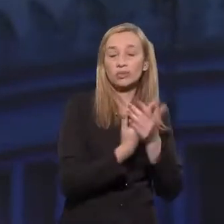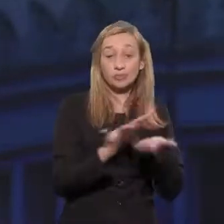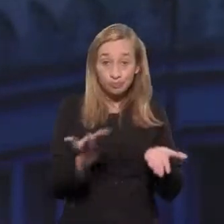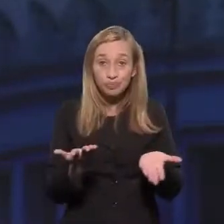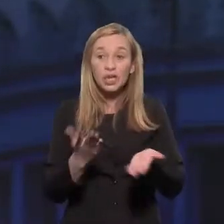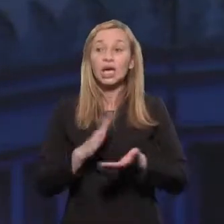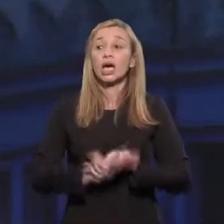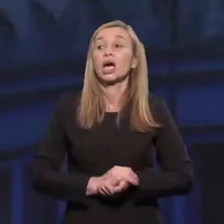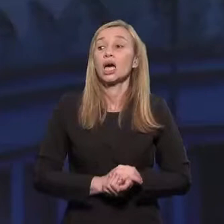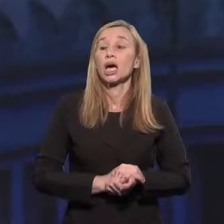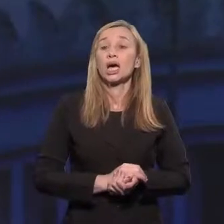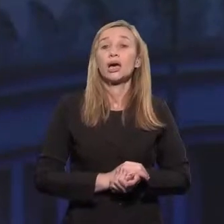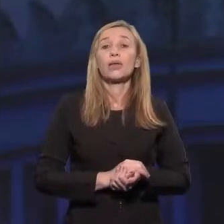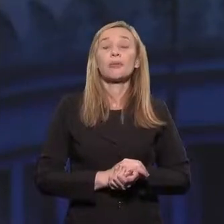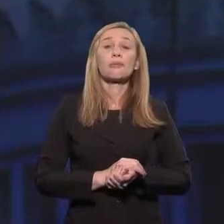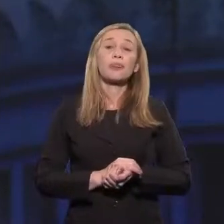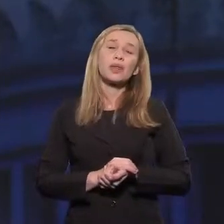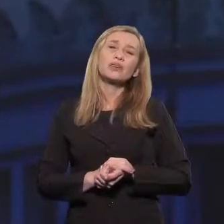na escola, né?